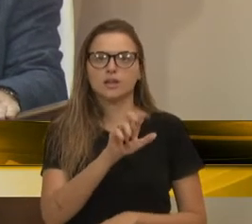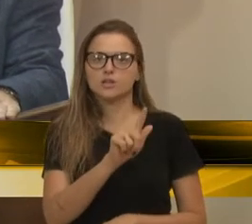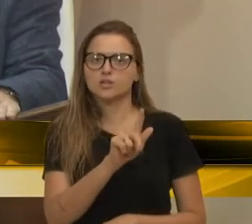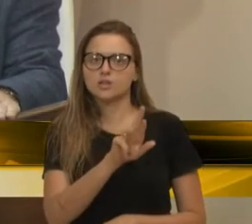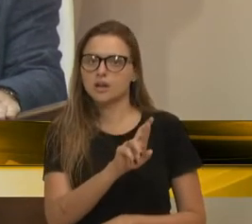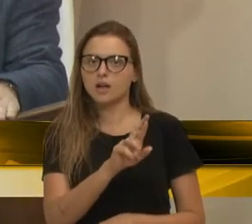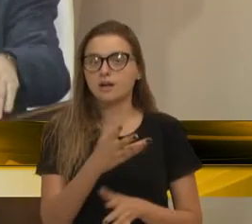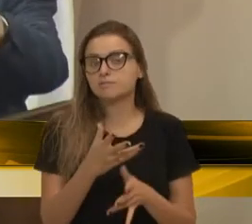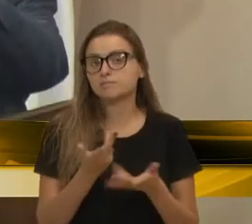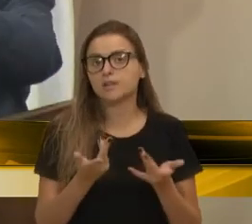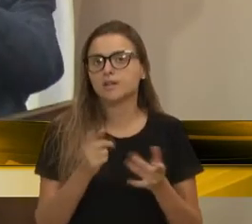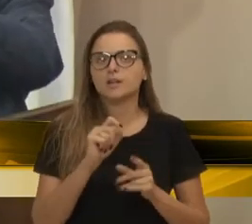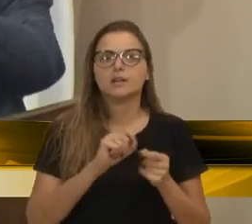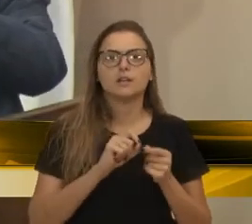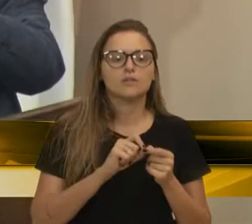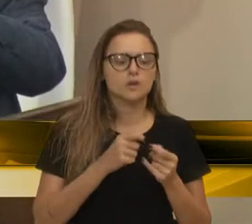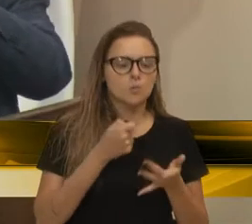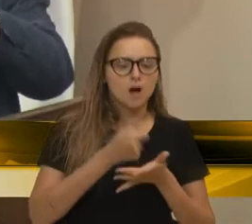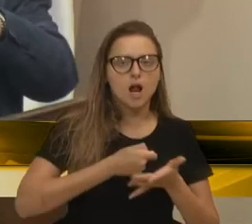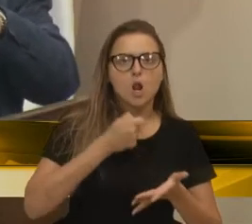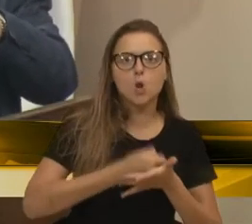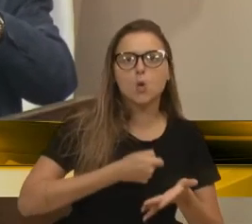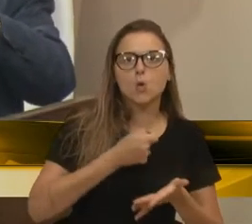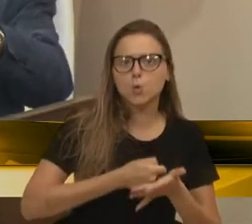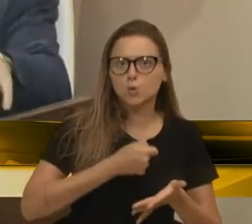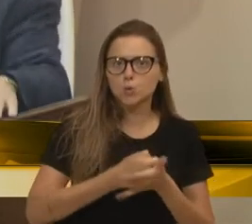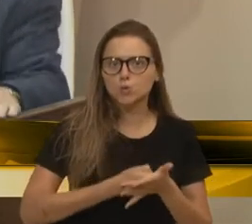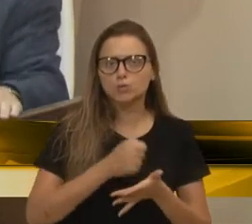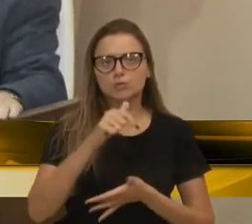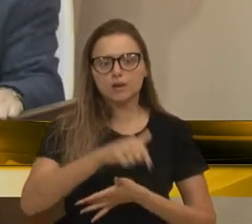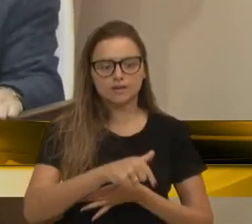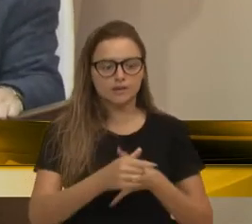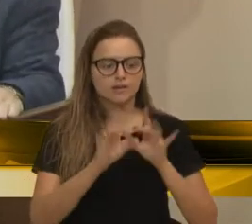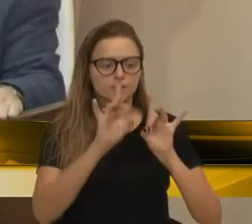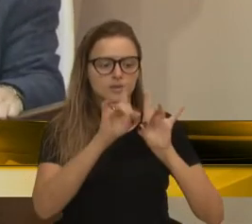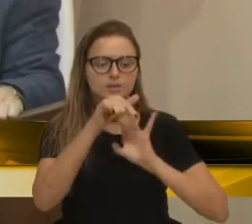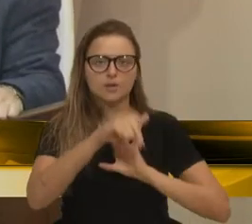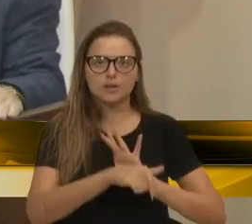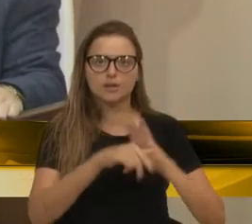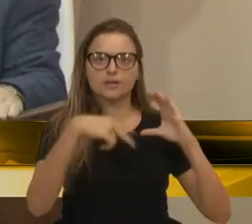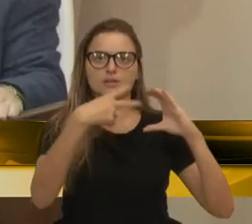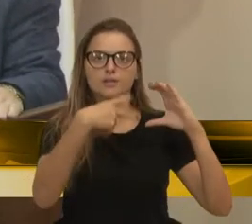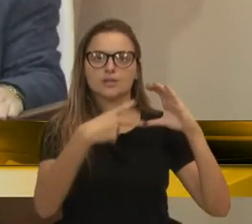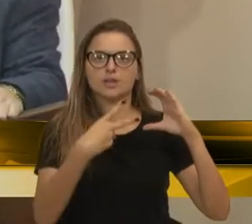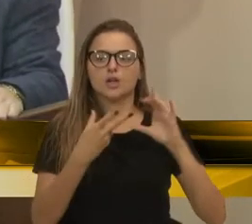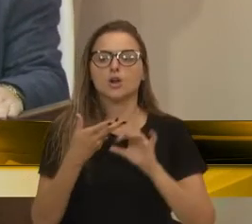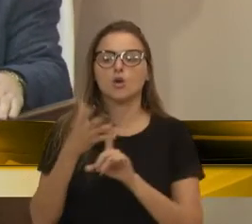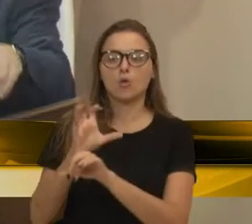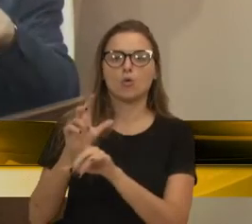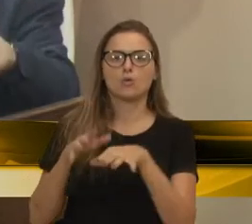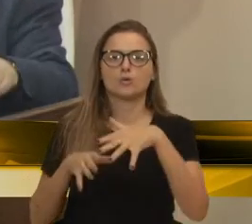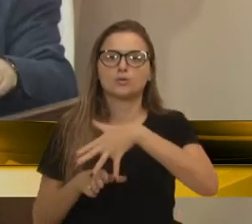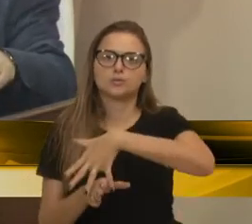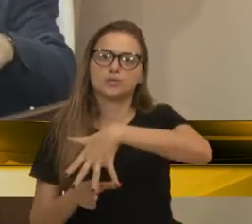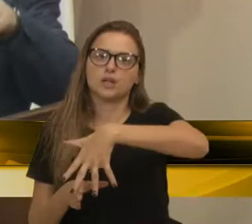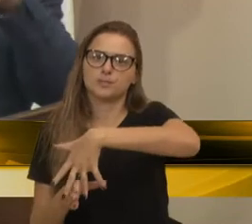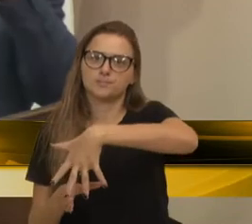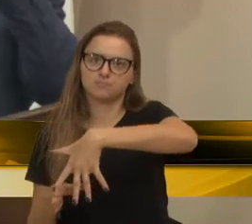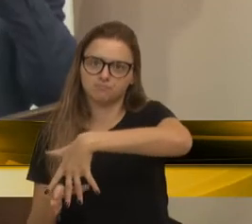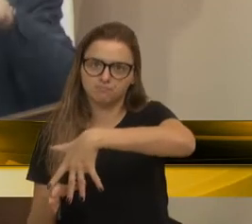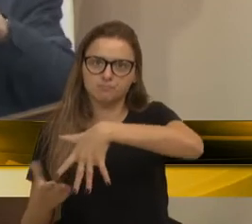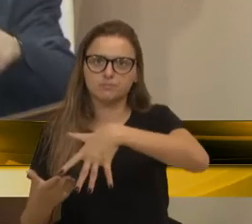que foi fruto de uma luta desenvolvida especialmente por essa casa aqui, na luta contra os pedágios. A EGR,